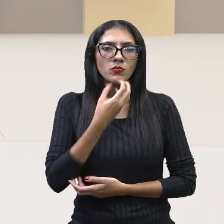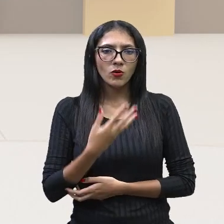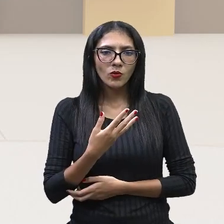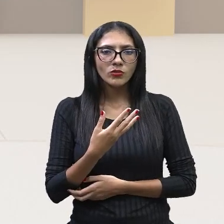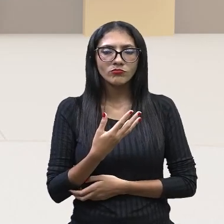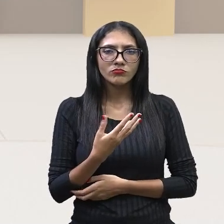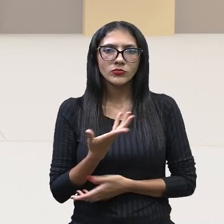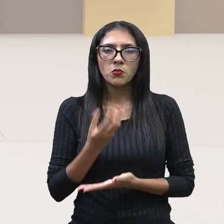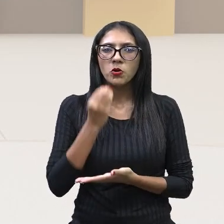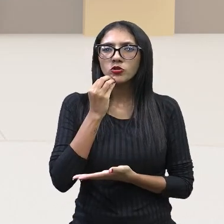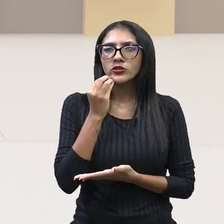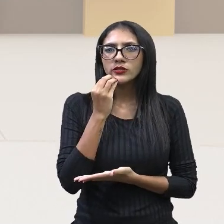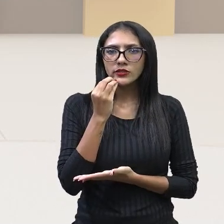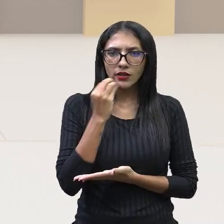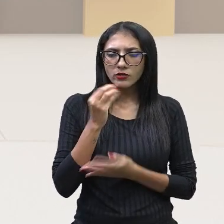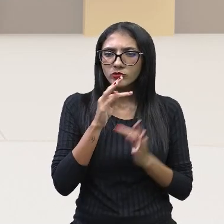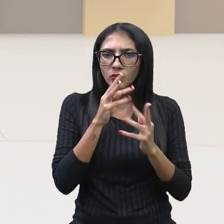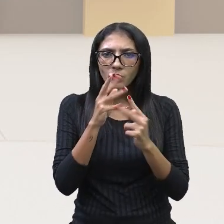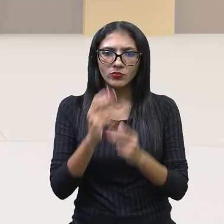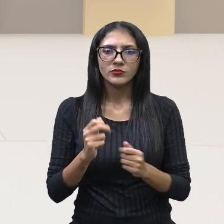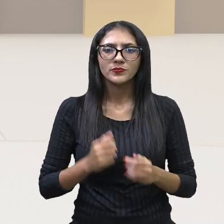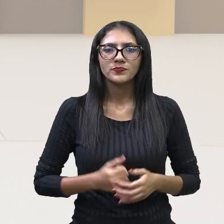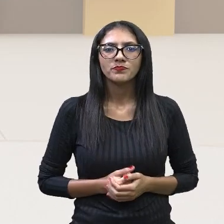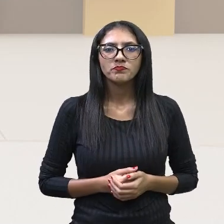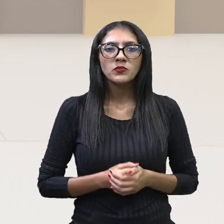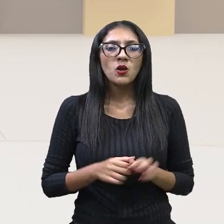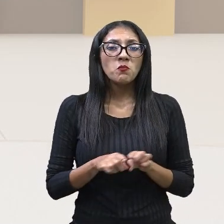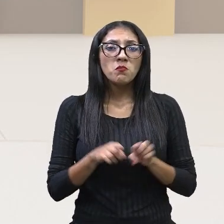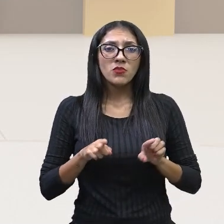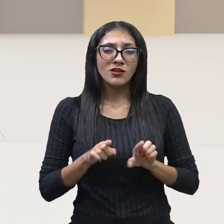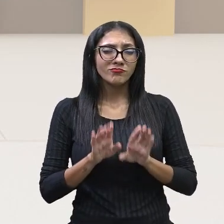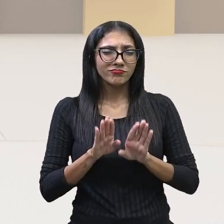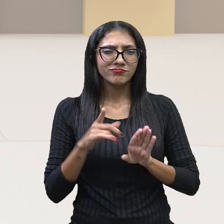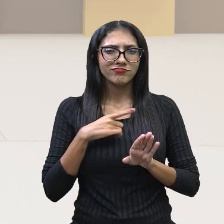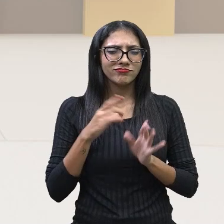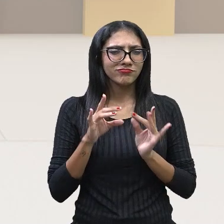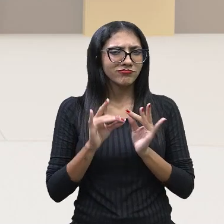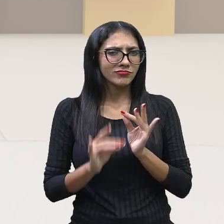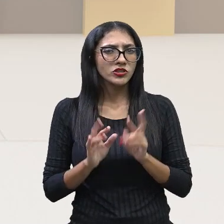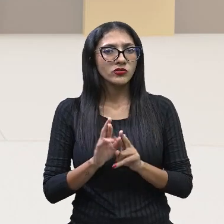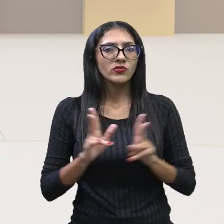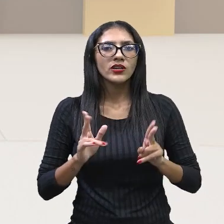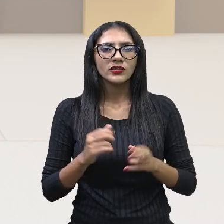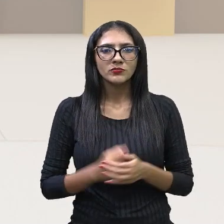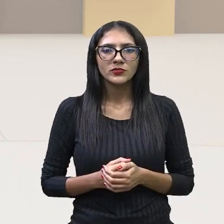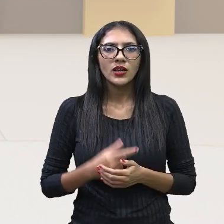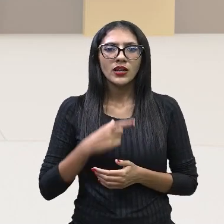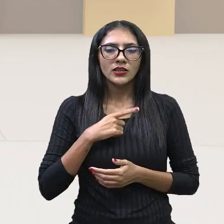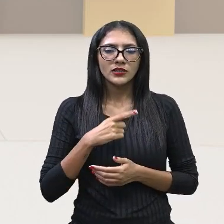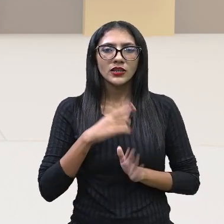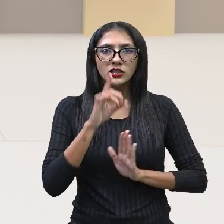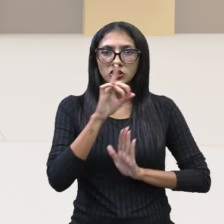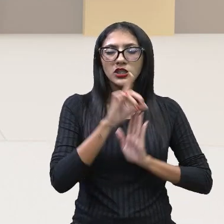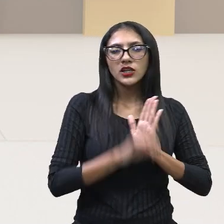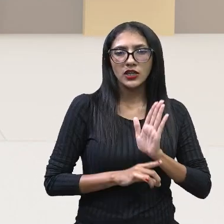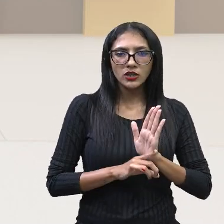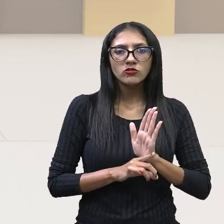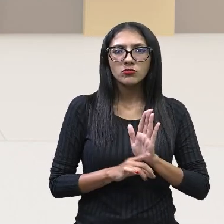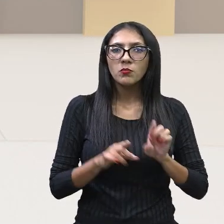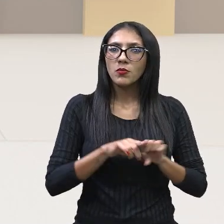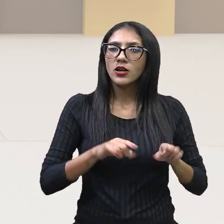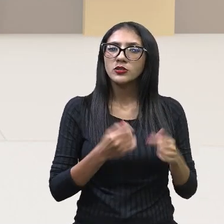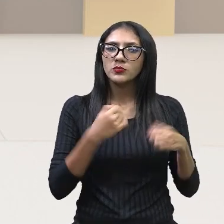decente. Só que tem um detalhe, nós não temos só os direitos, a gente tem que entender isso daí.